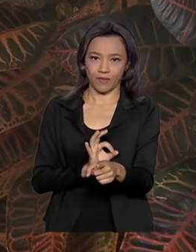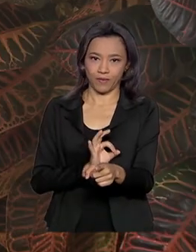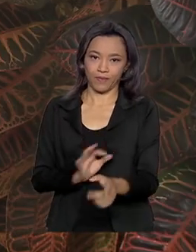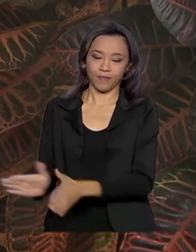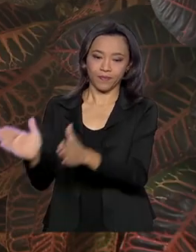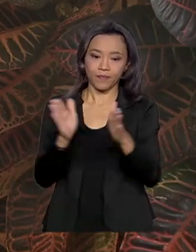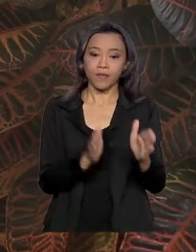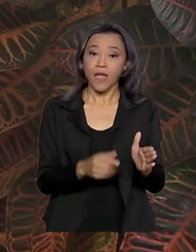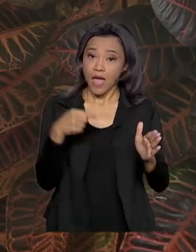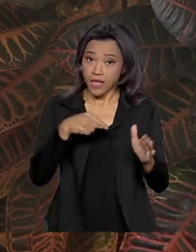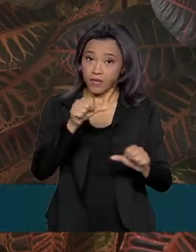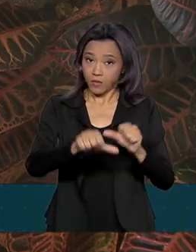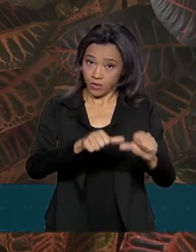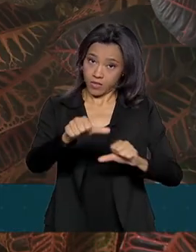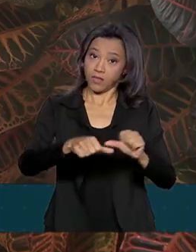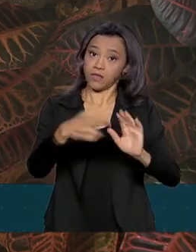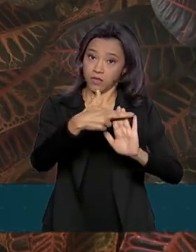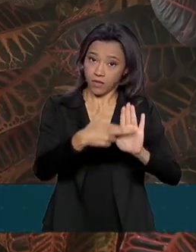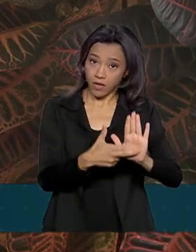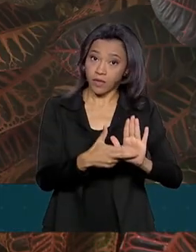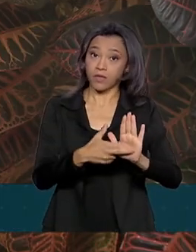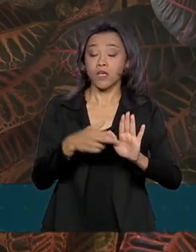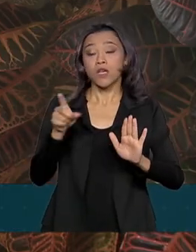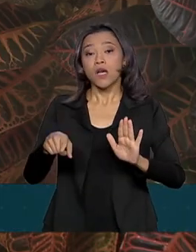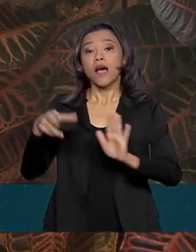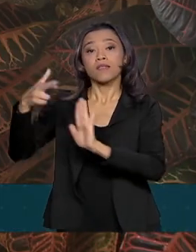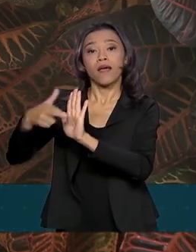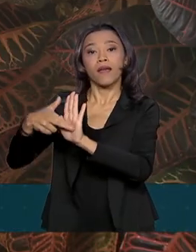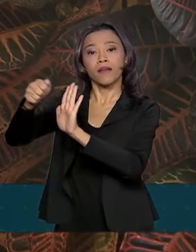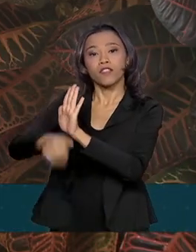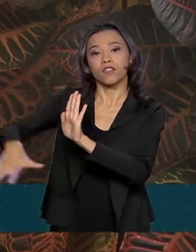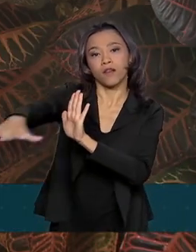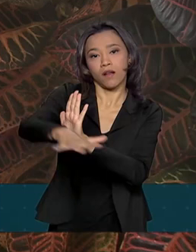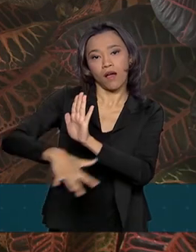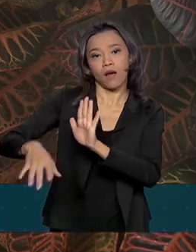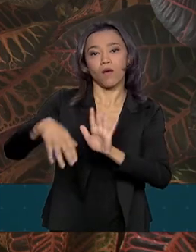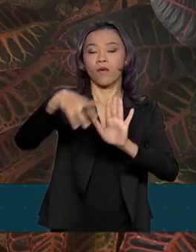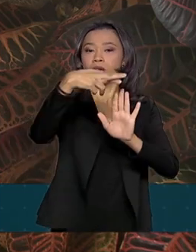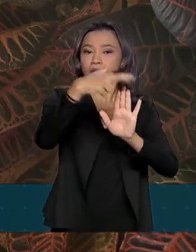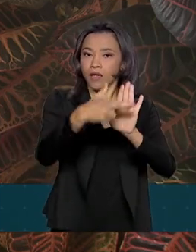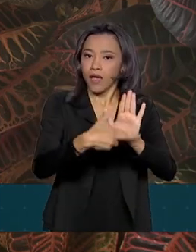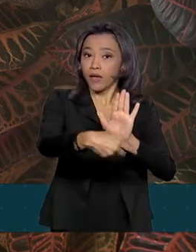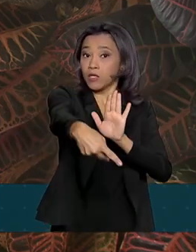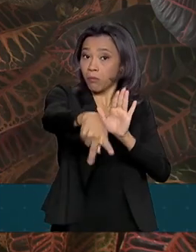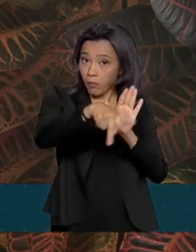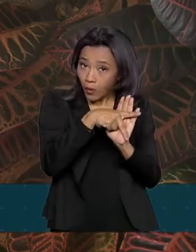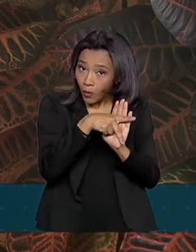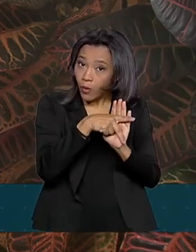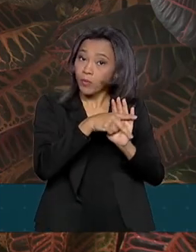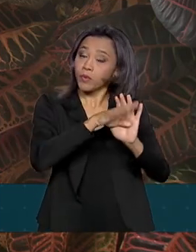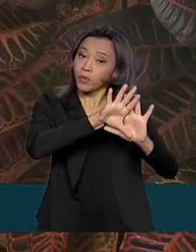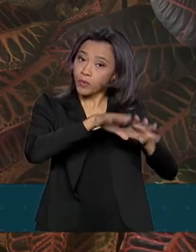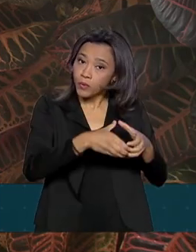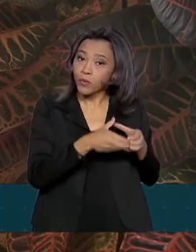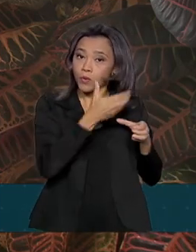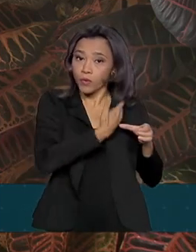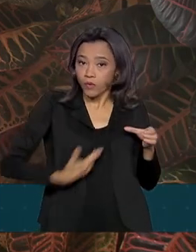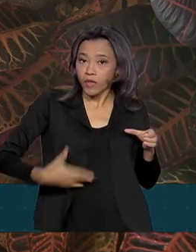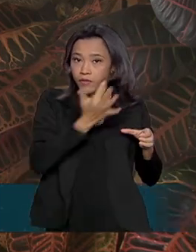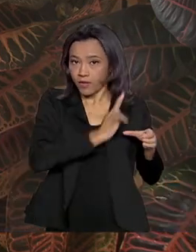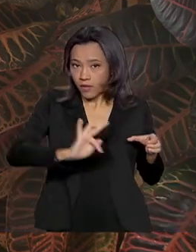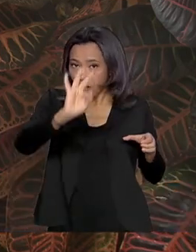alterações que elas, tanto no regime geral como no regime próprio dos servidores da União, elas